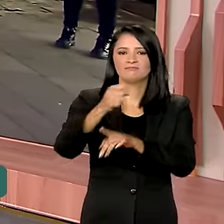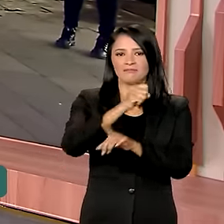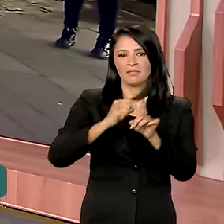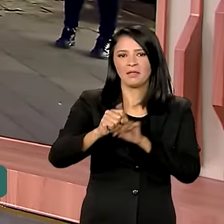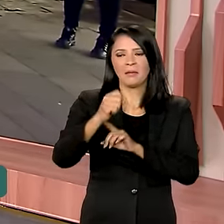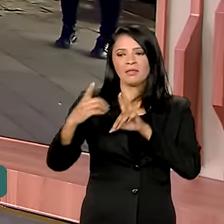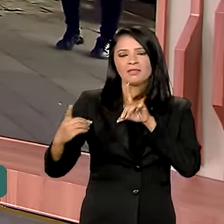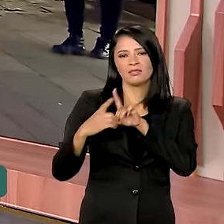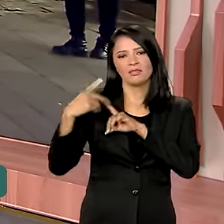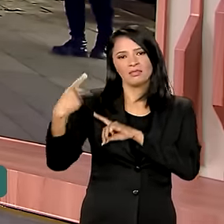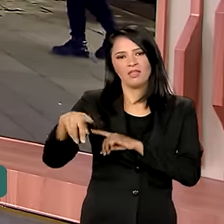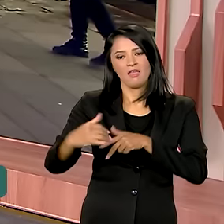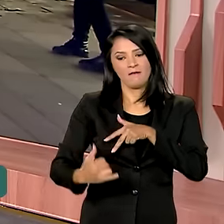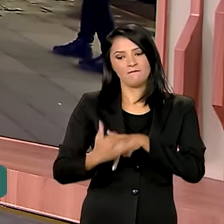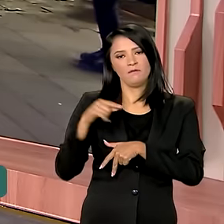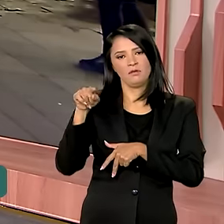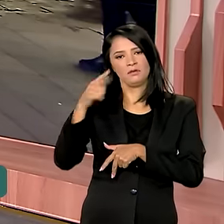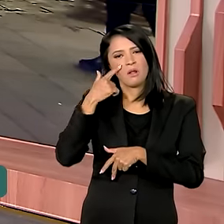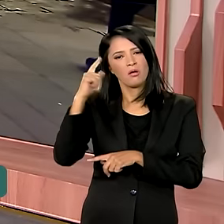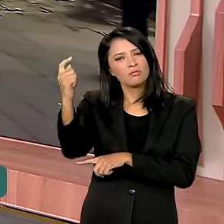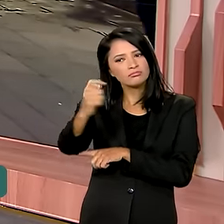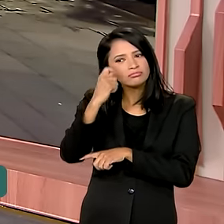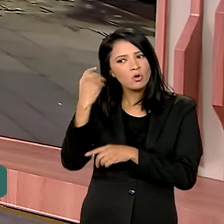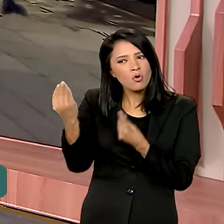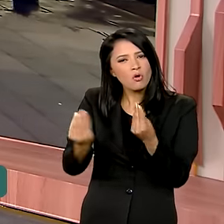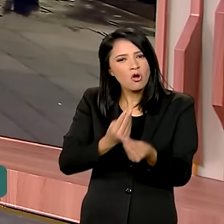as vítimas das enchentes aí no Rio Grande do Sul.